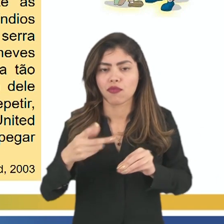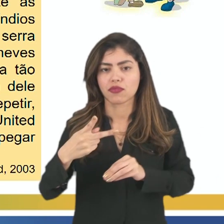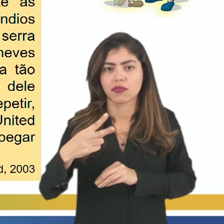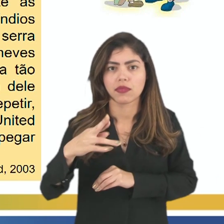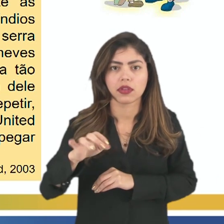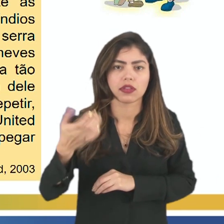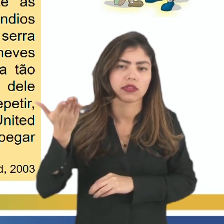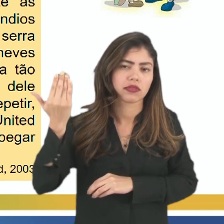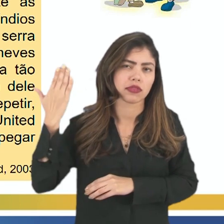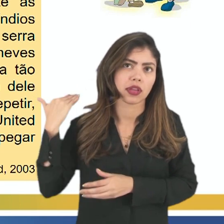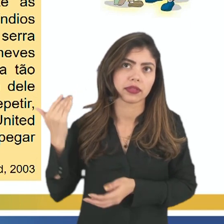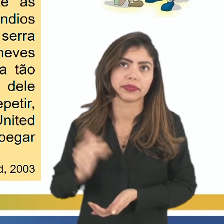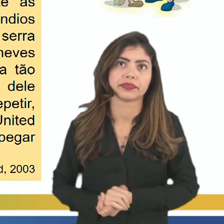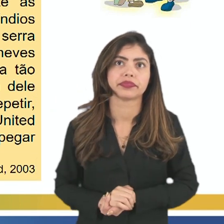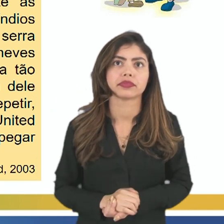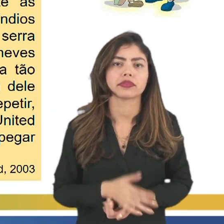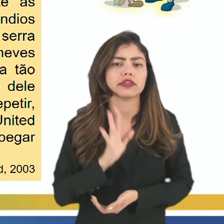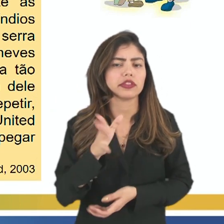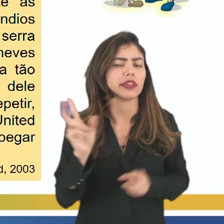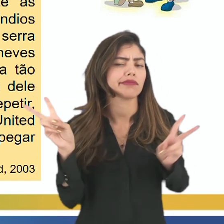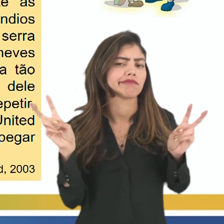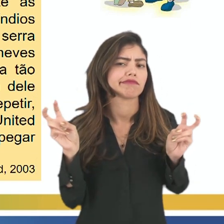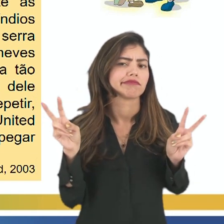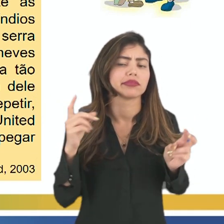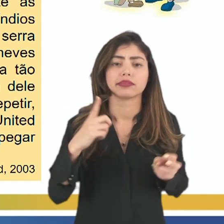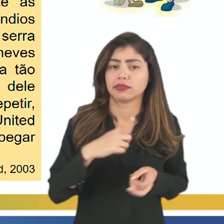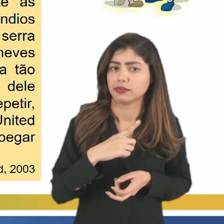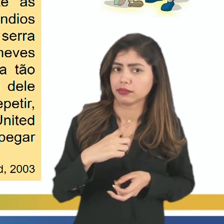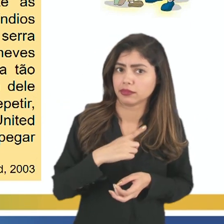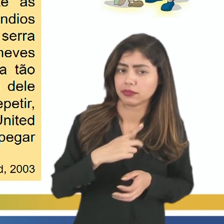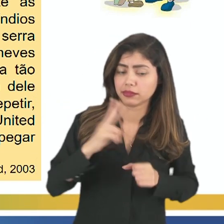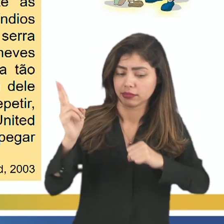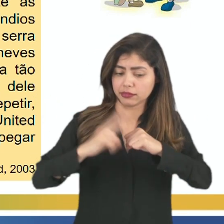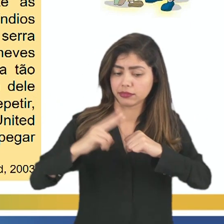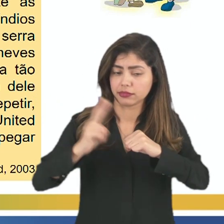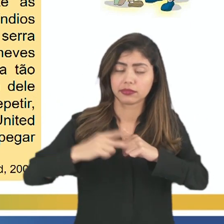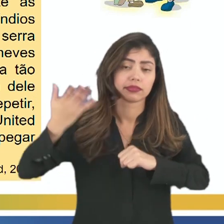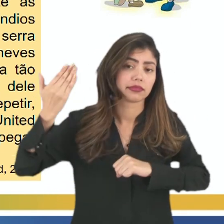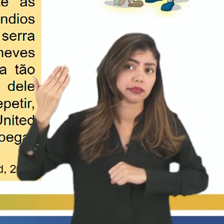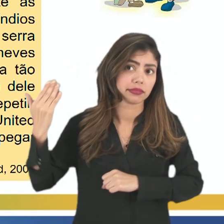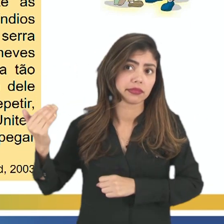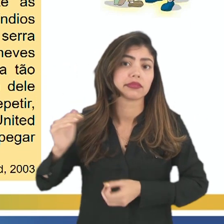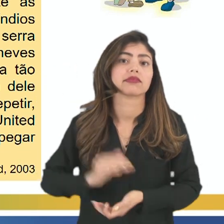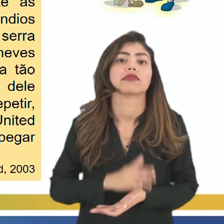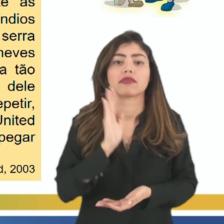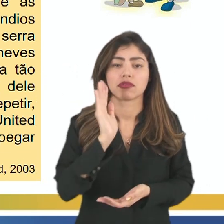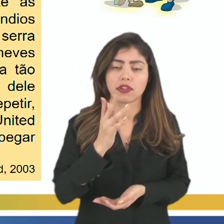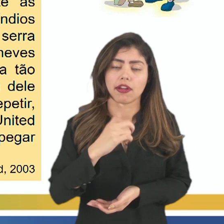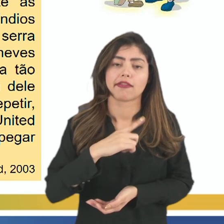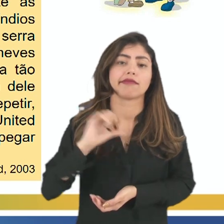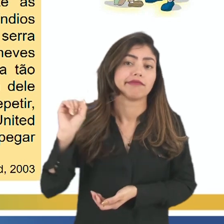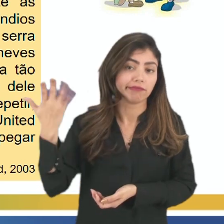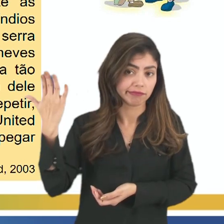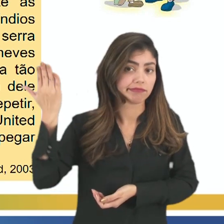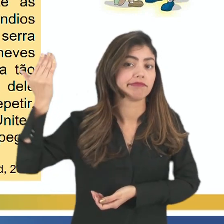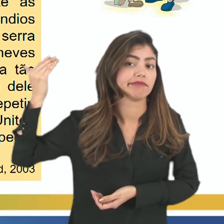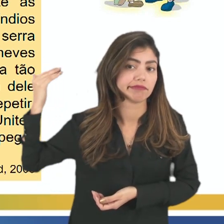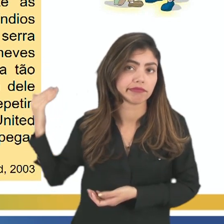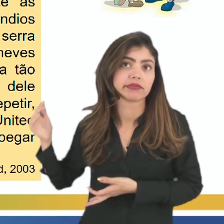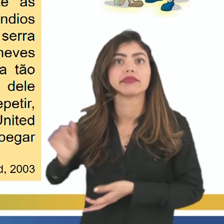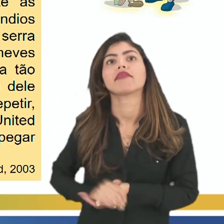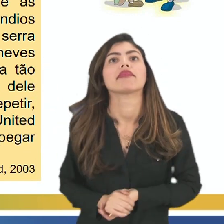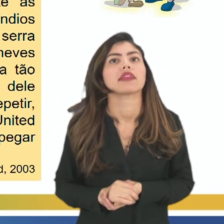O termo lembrava aí já tem a conjugação desse verbo no passado, então é algo que aconteceu no passado,